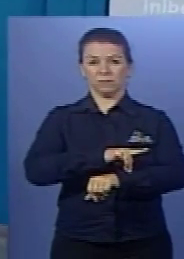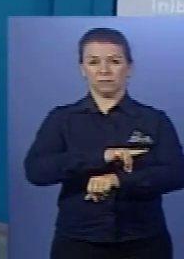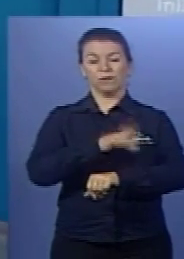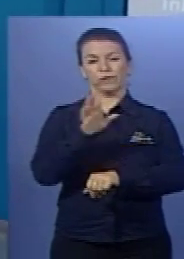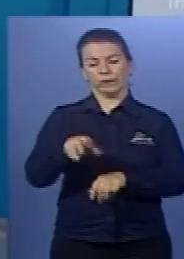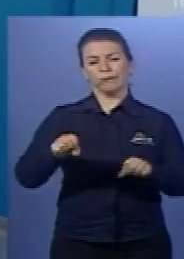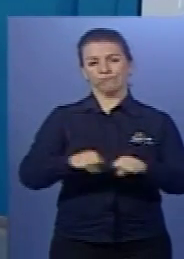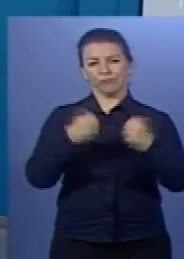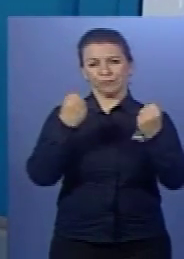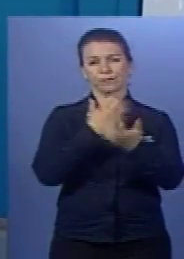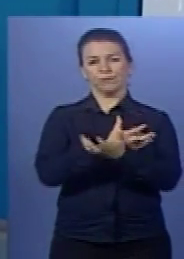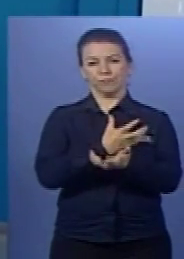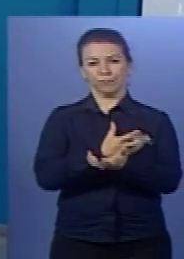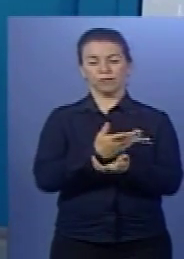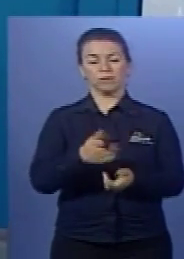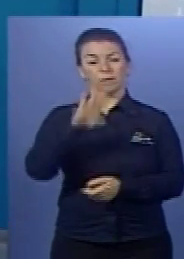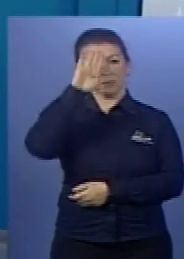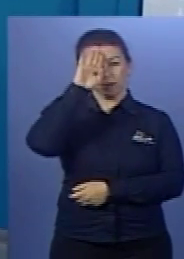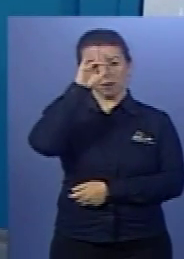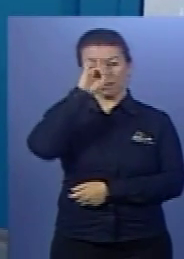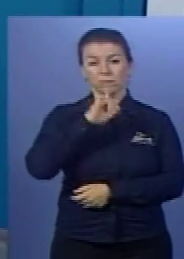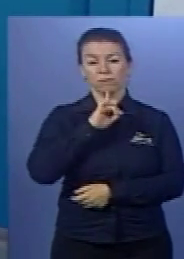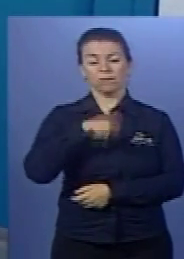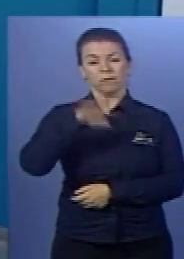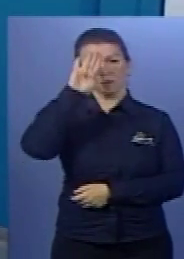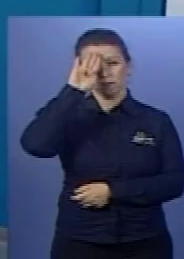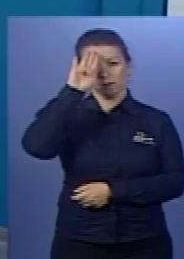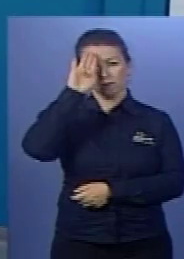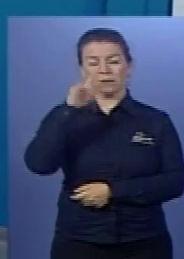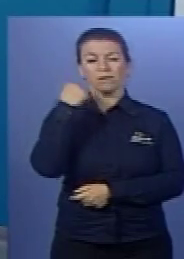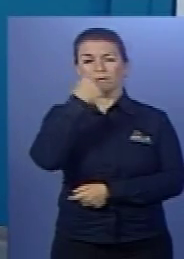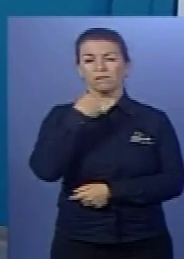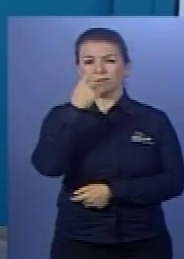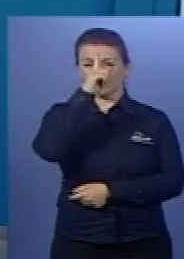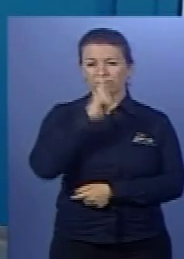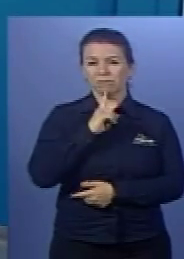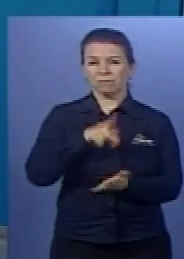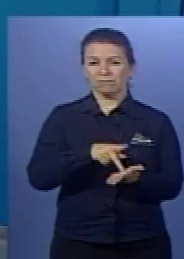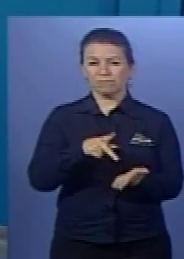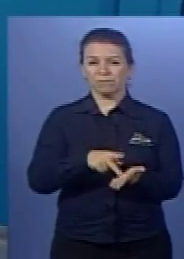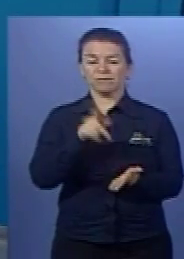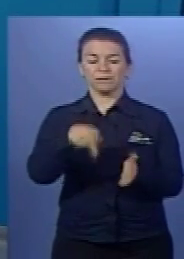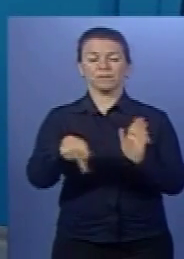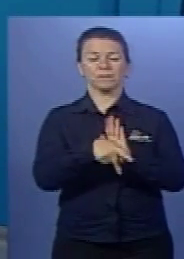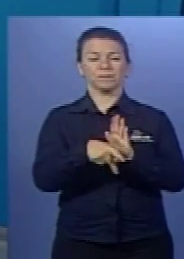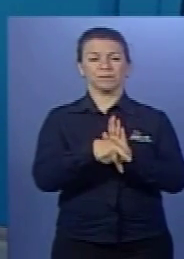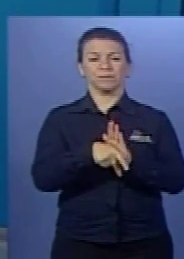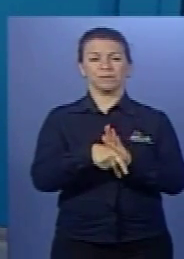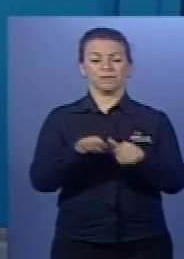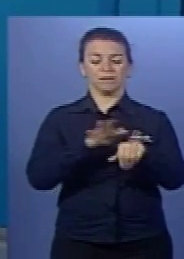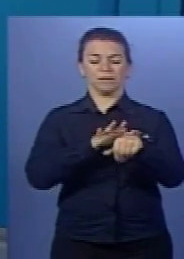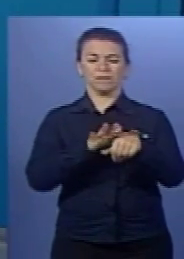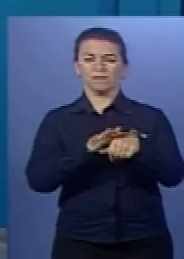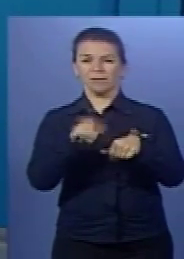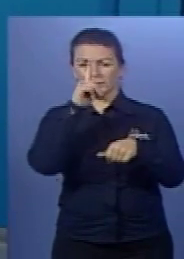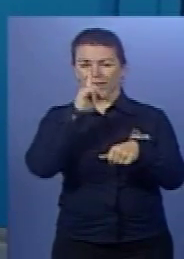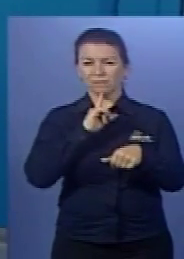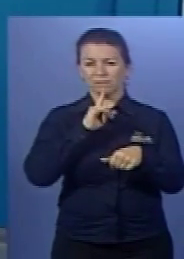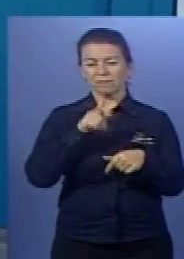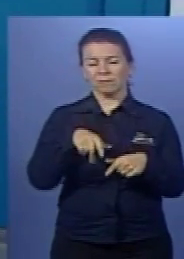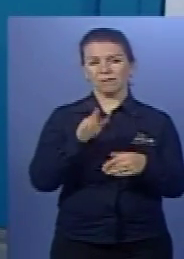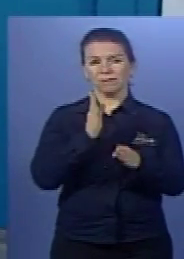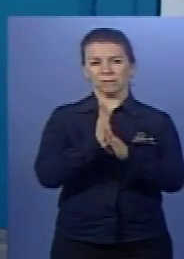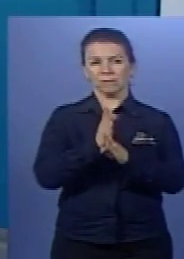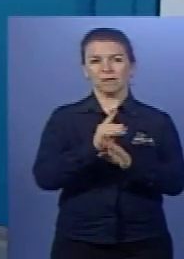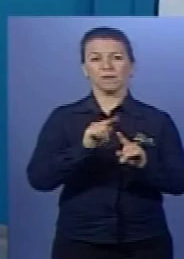-ossos. E na febre amarela, febre e vai ter problema hepático. Beleza? Que vai fazer com que a pele fique amarelada. Por isso, febre